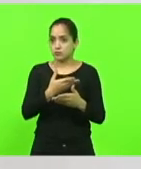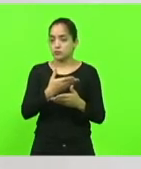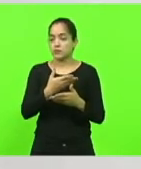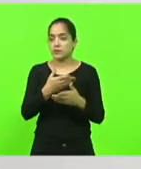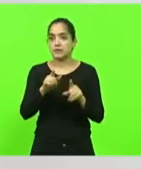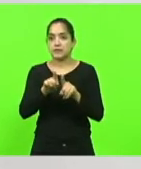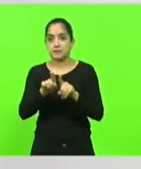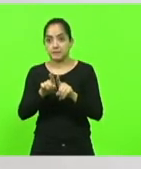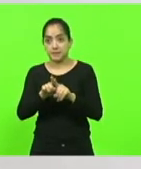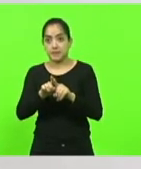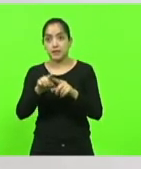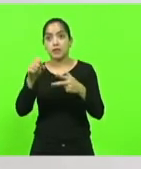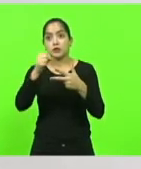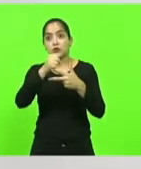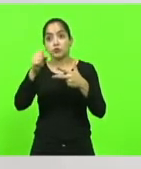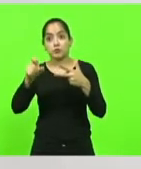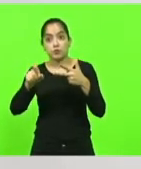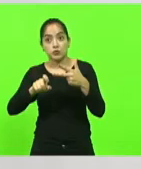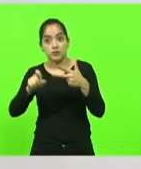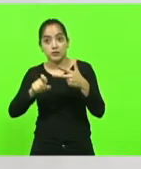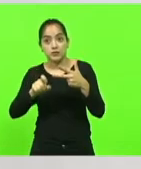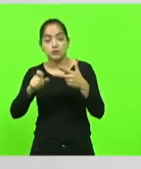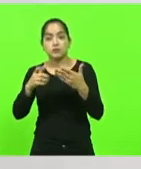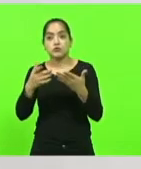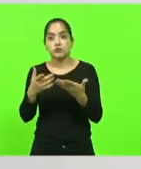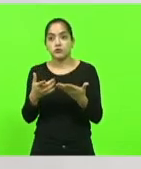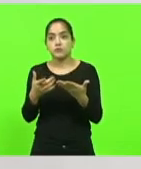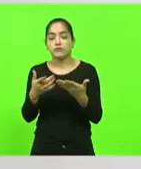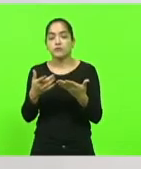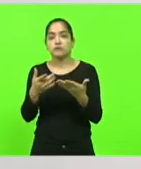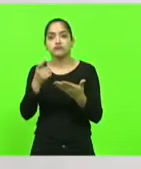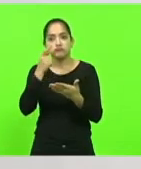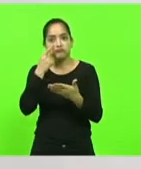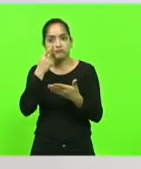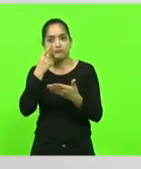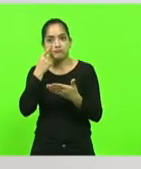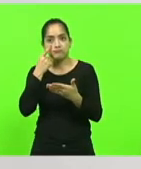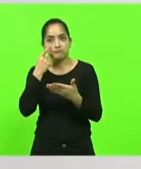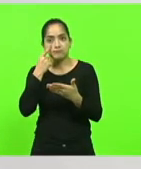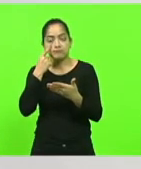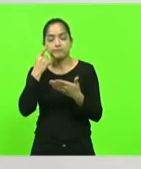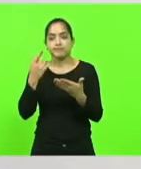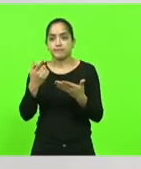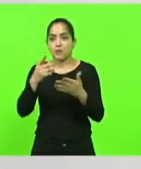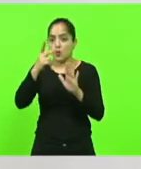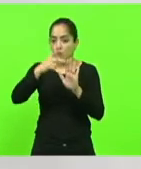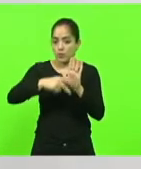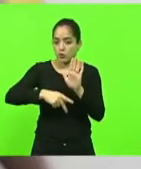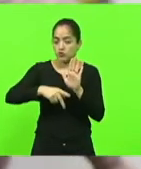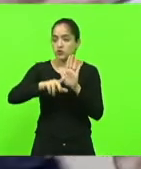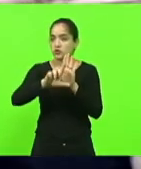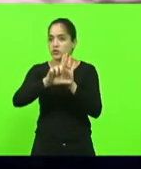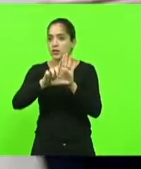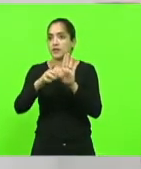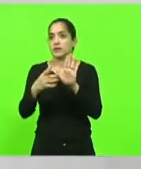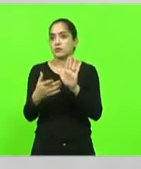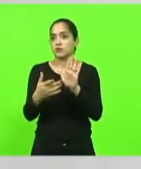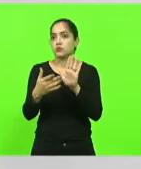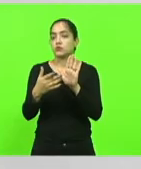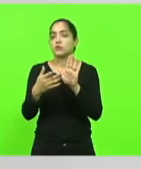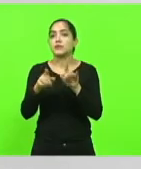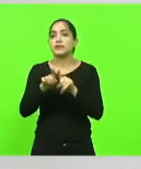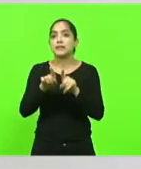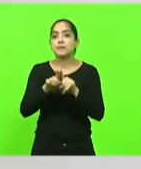uma força tarefa. Eu estava ali presente, tem as imagens de quando passamos o projeto, com sondagem, com licenças